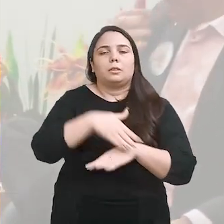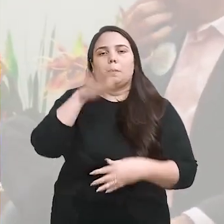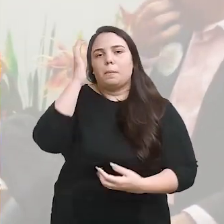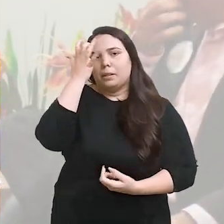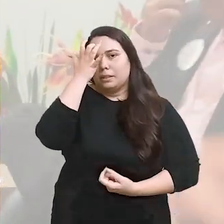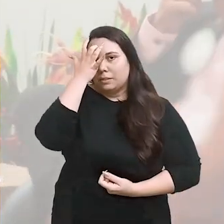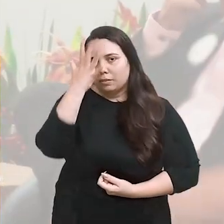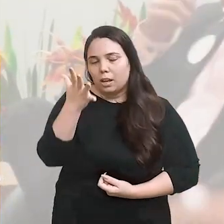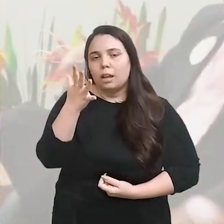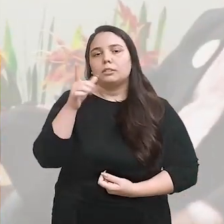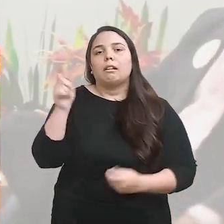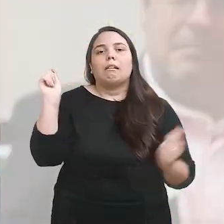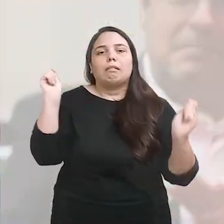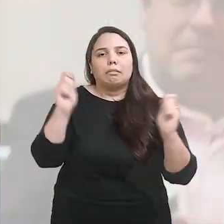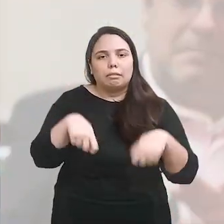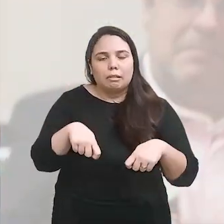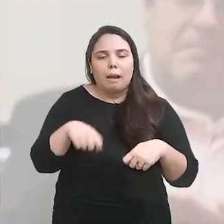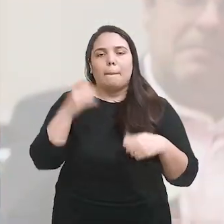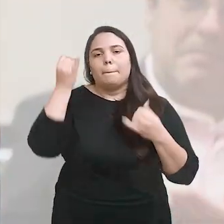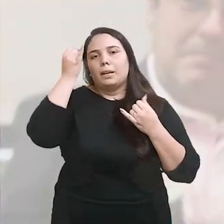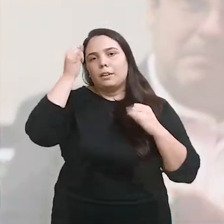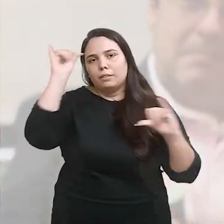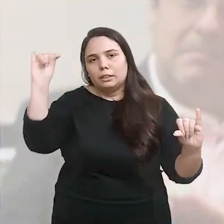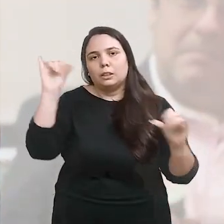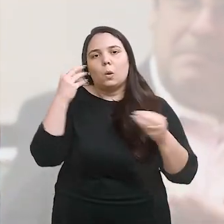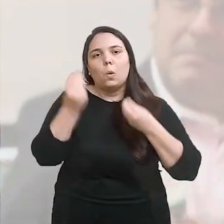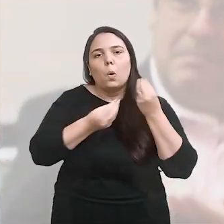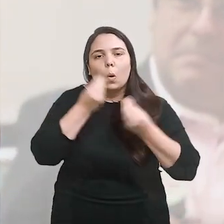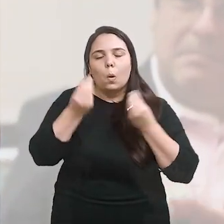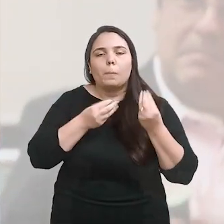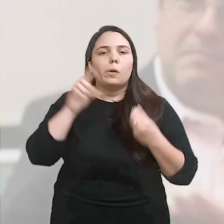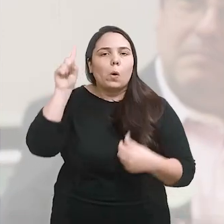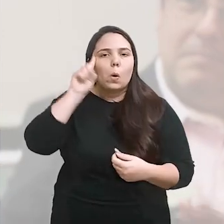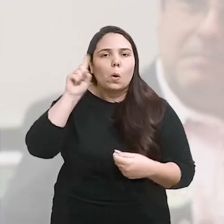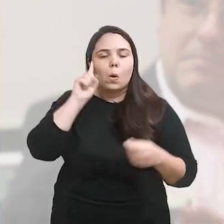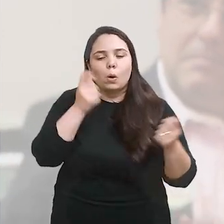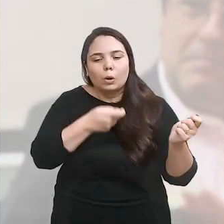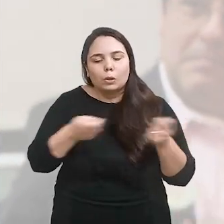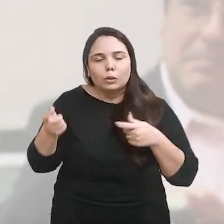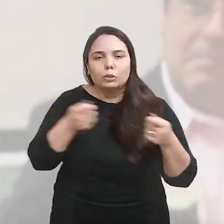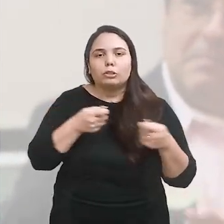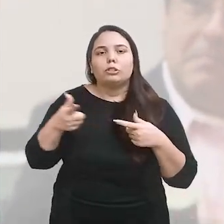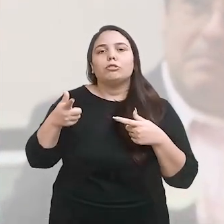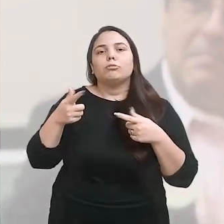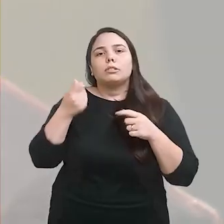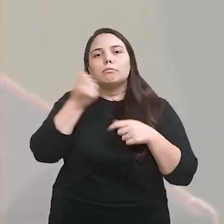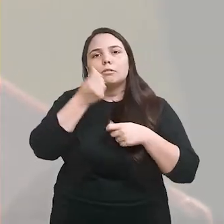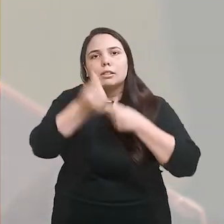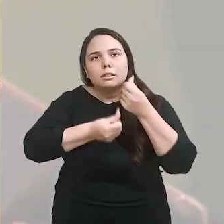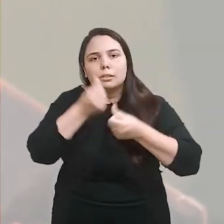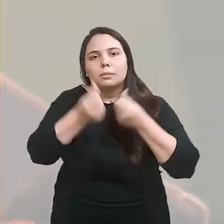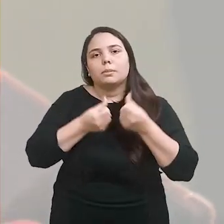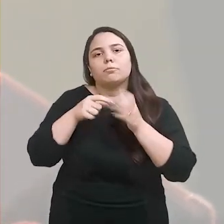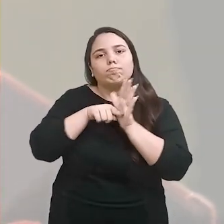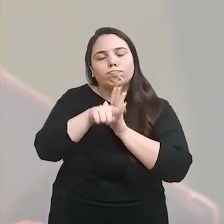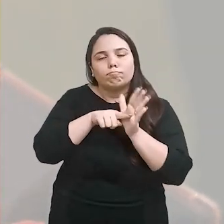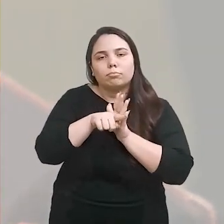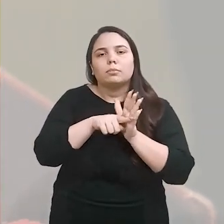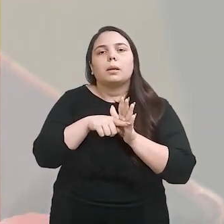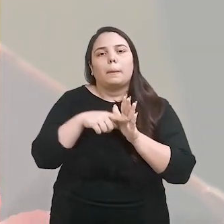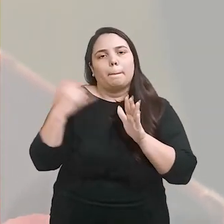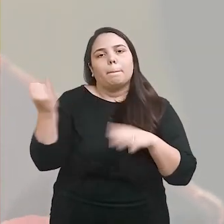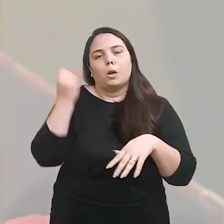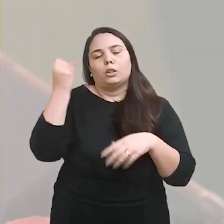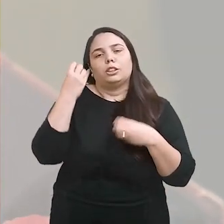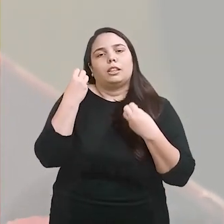criar uma forma de acesso mais fácil às mulheres para que elas possam fazer sua prevenção, colocar isso como um ato de rotina, considerar também um autocuidado